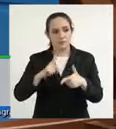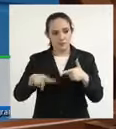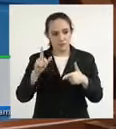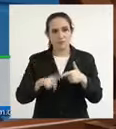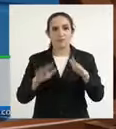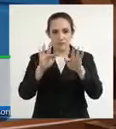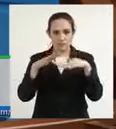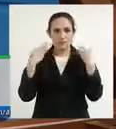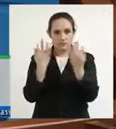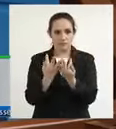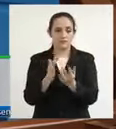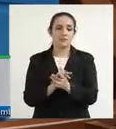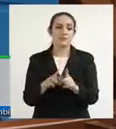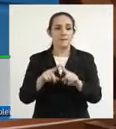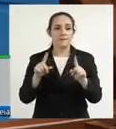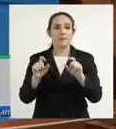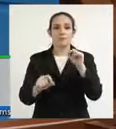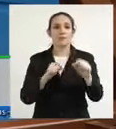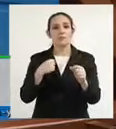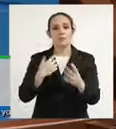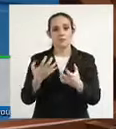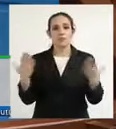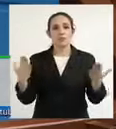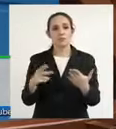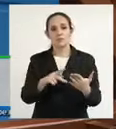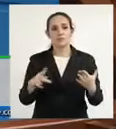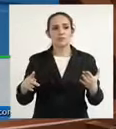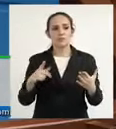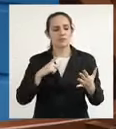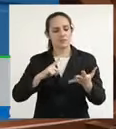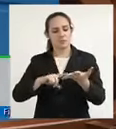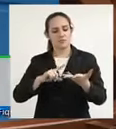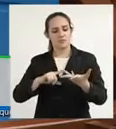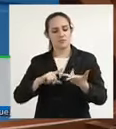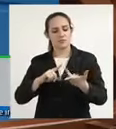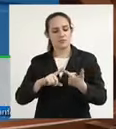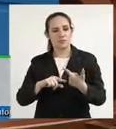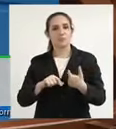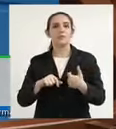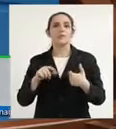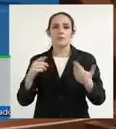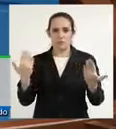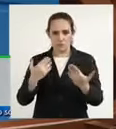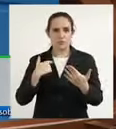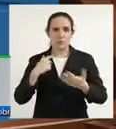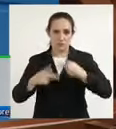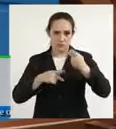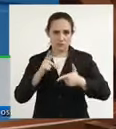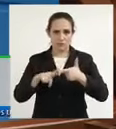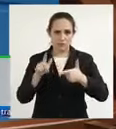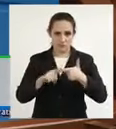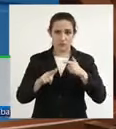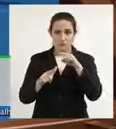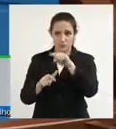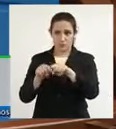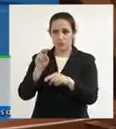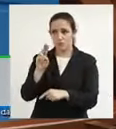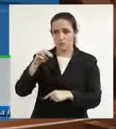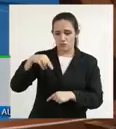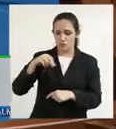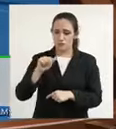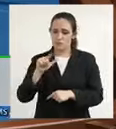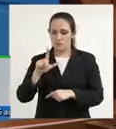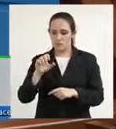Mas eu quero, seu presidente, diante de todo esse encaminhamento que a Unali tem feito, de poder viabilizar condições,